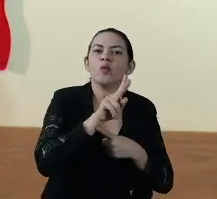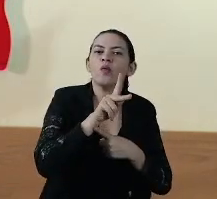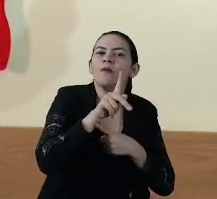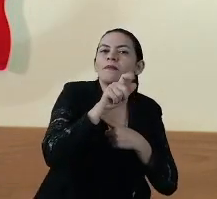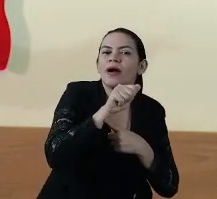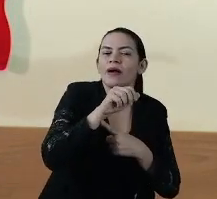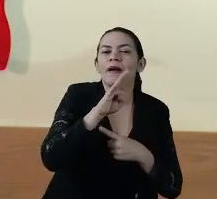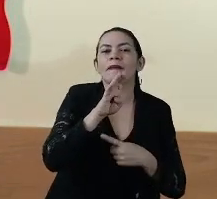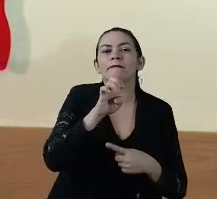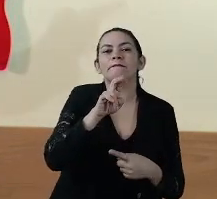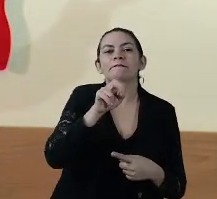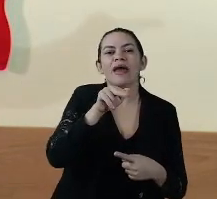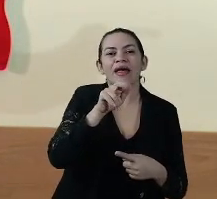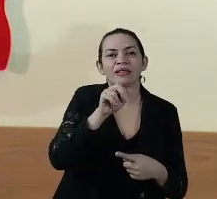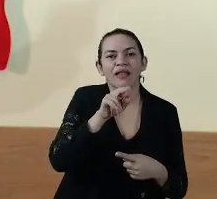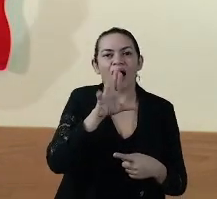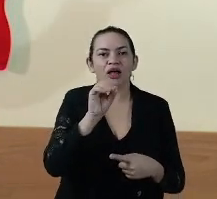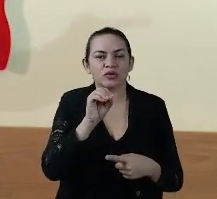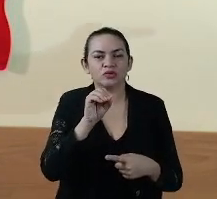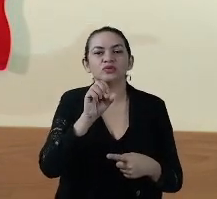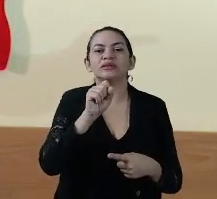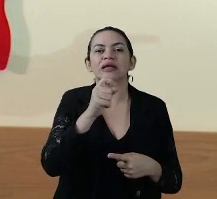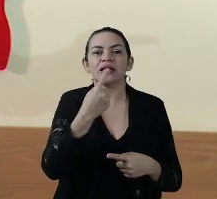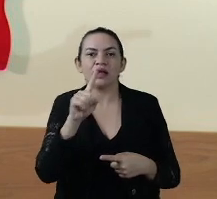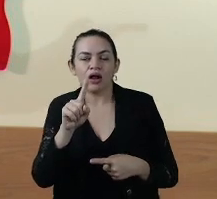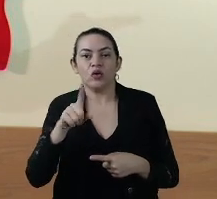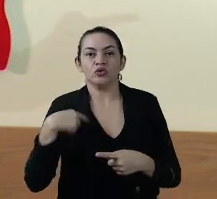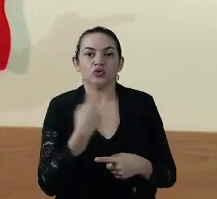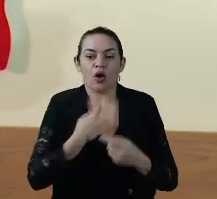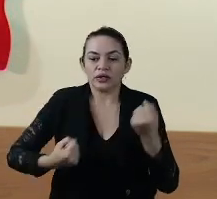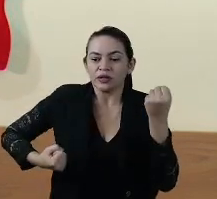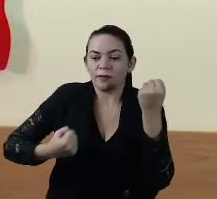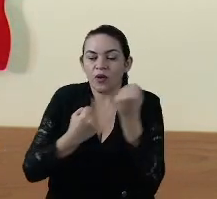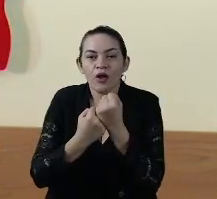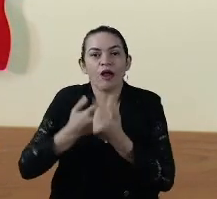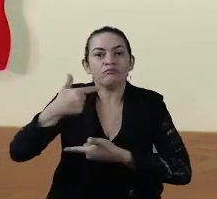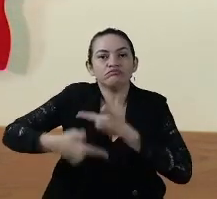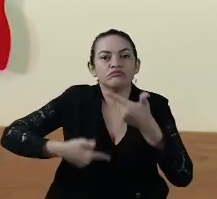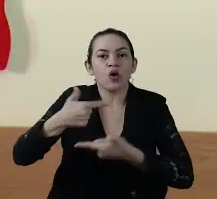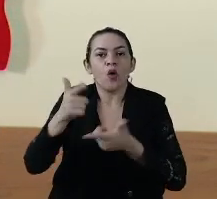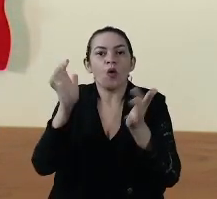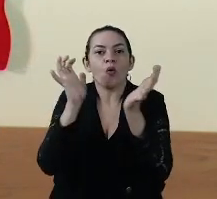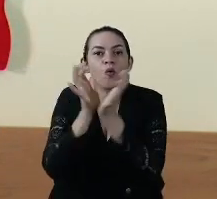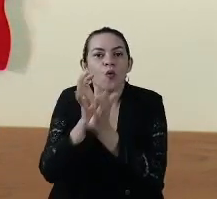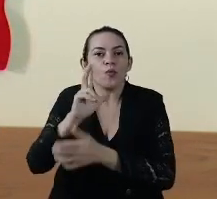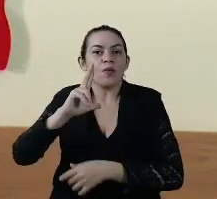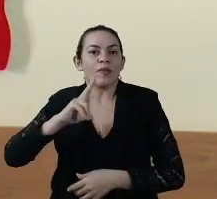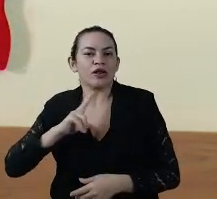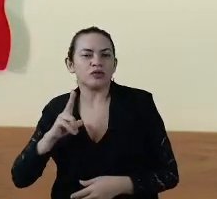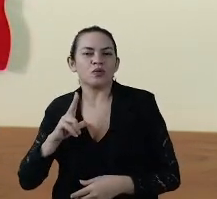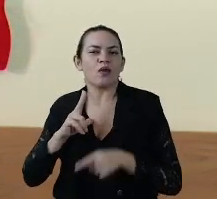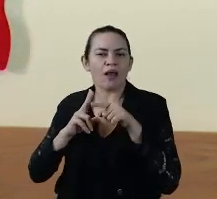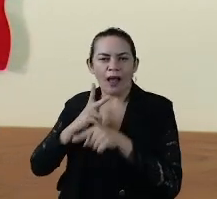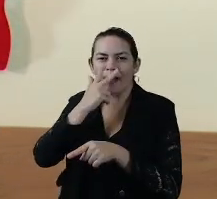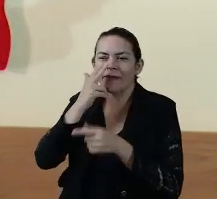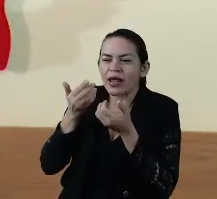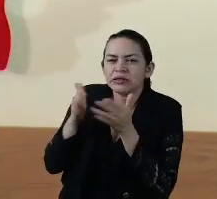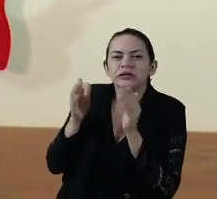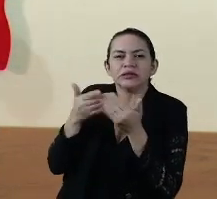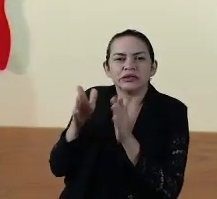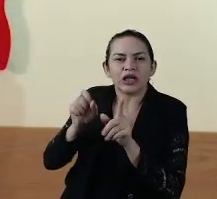Saião, apoiamos uma iniciativa de um ambulatório, de um grupo privado, de uma espécie de uma